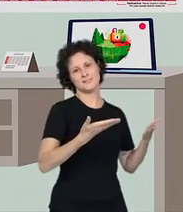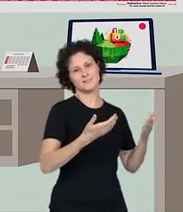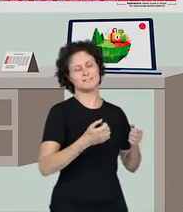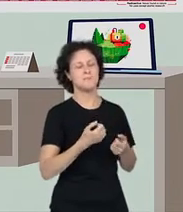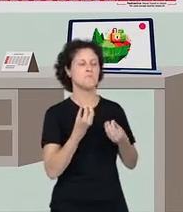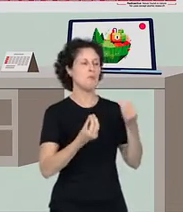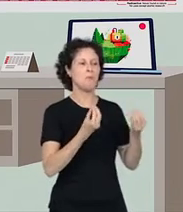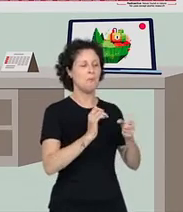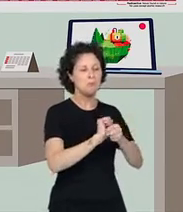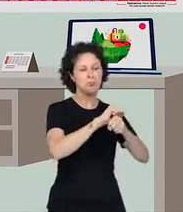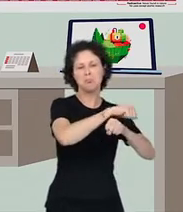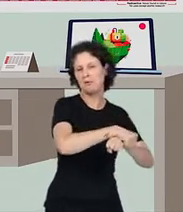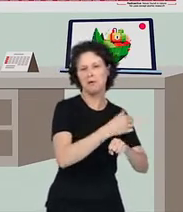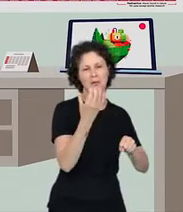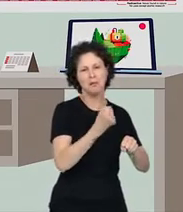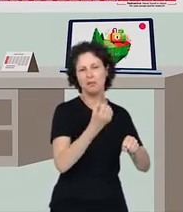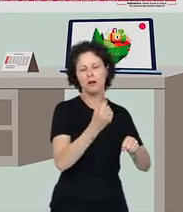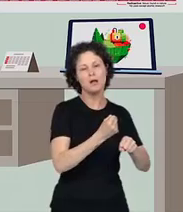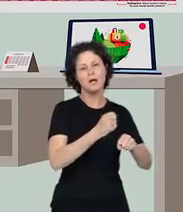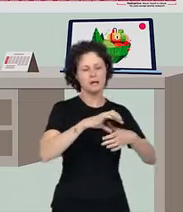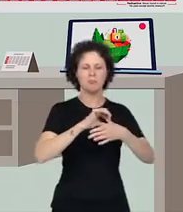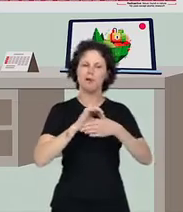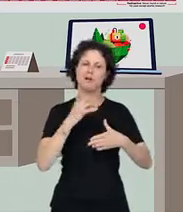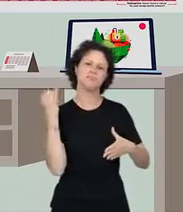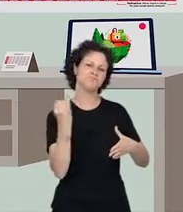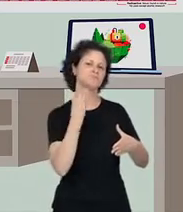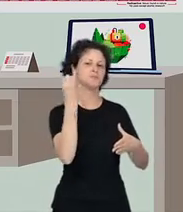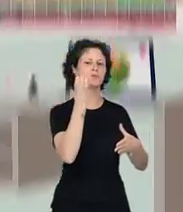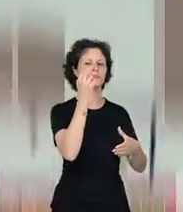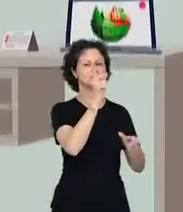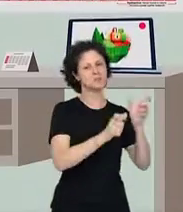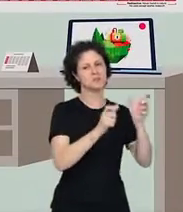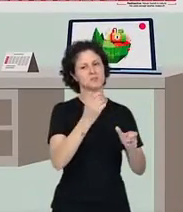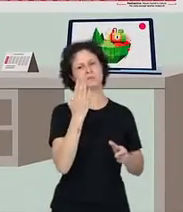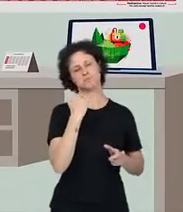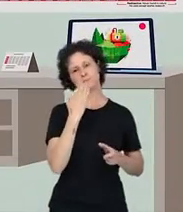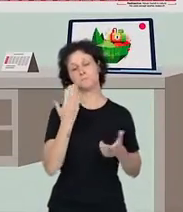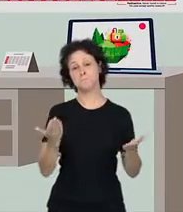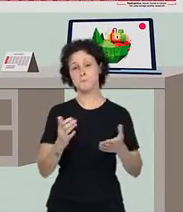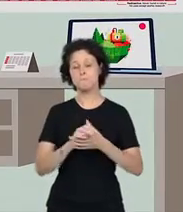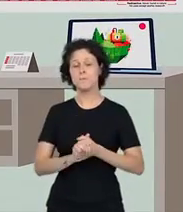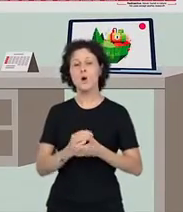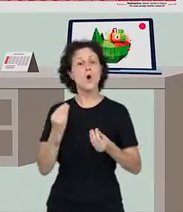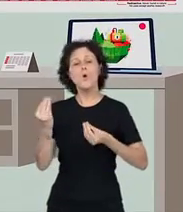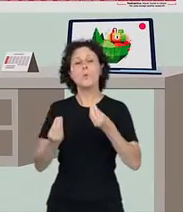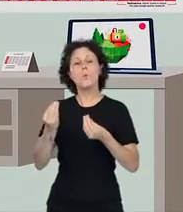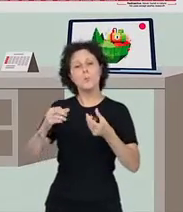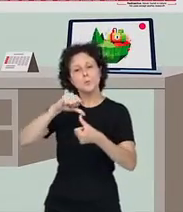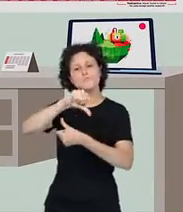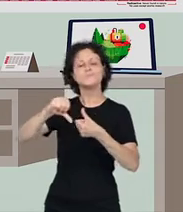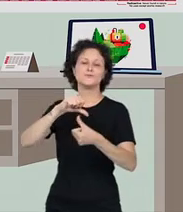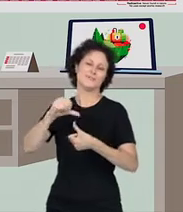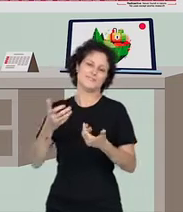agroindústria, como carne, pele, leite e muitas outras coisas. Também aprendemos sobre o processo de fabricação